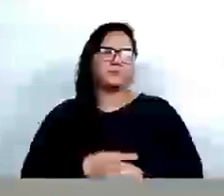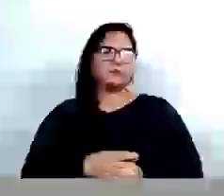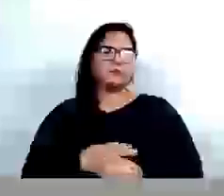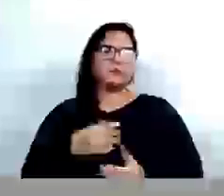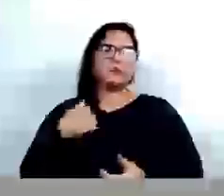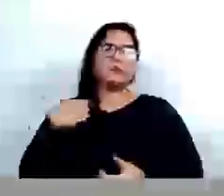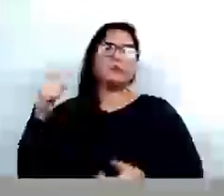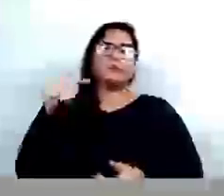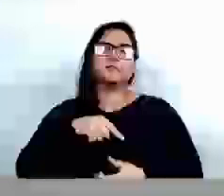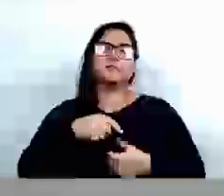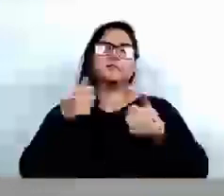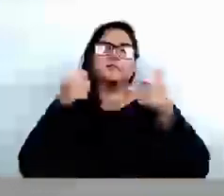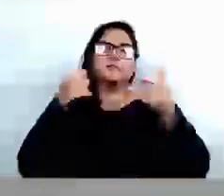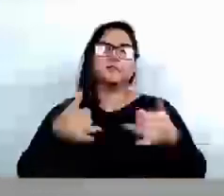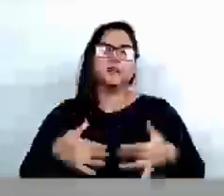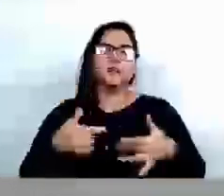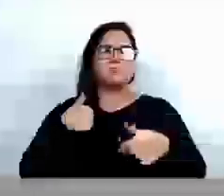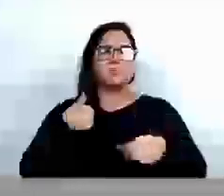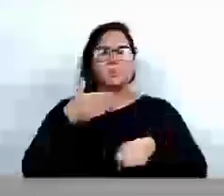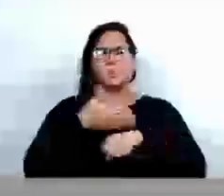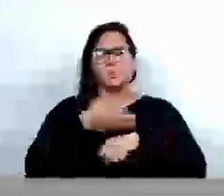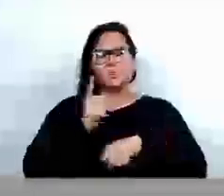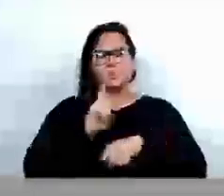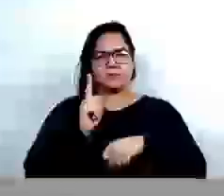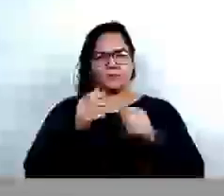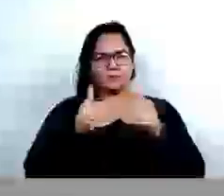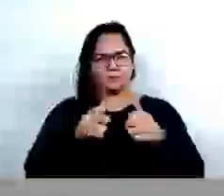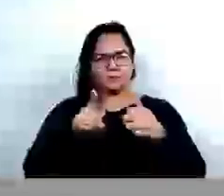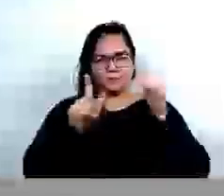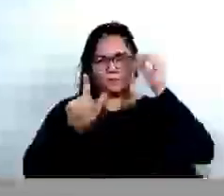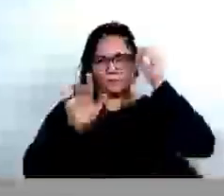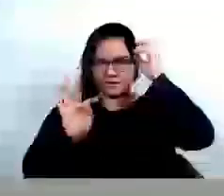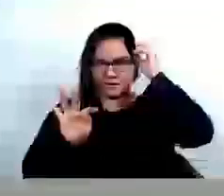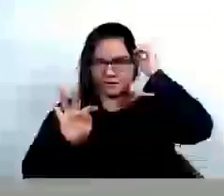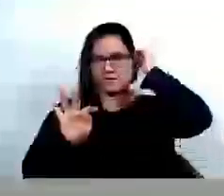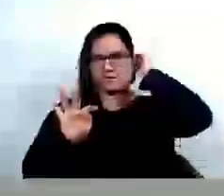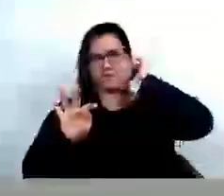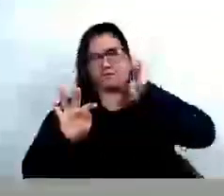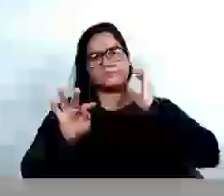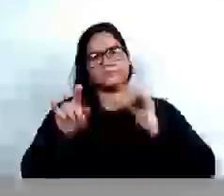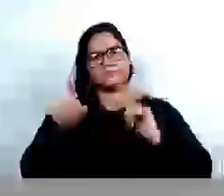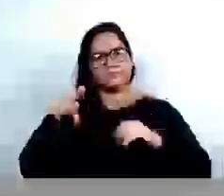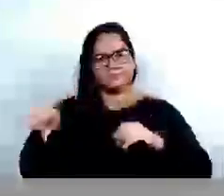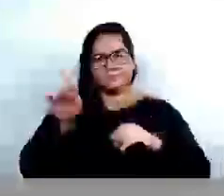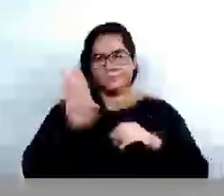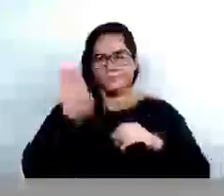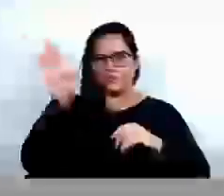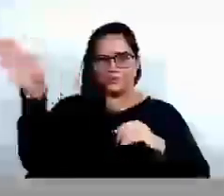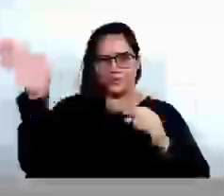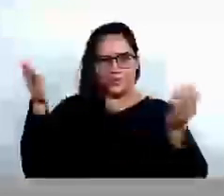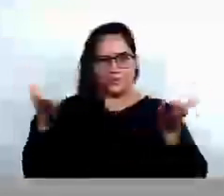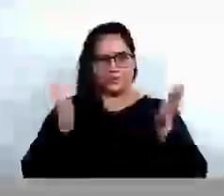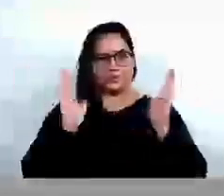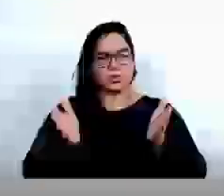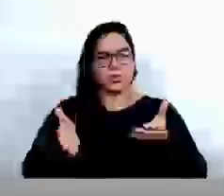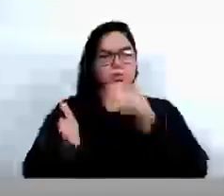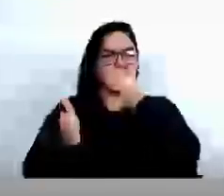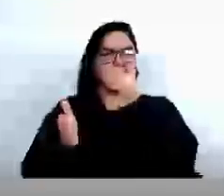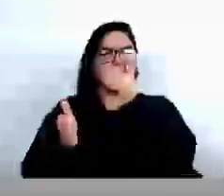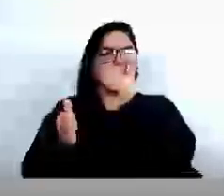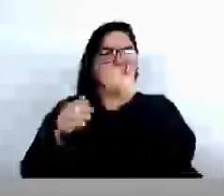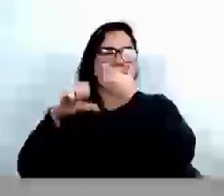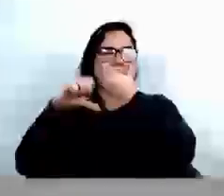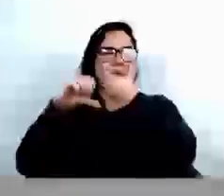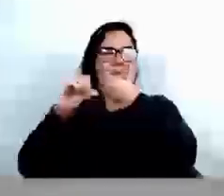a minha não participação na abertura do GBIG, vereador João, vereador Jair, que por lá estiveram, desde amanhecer às 9 horas,